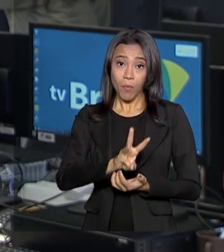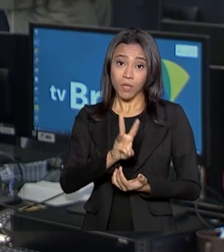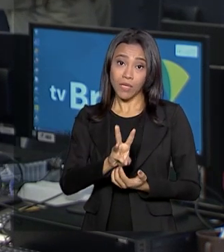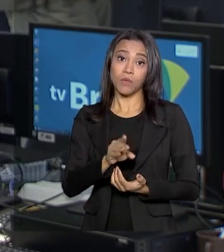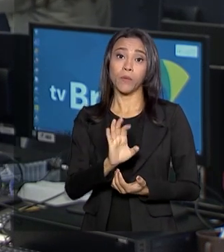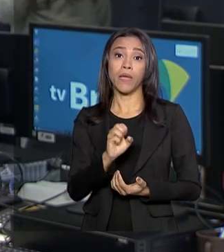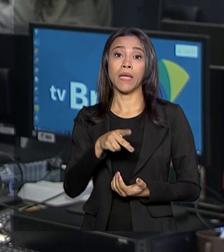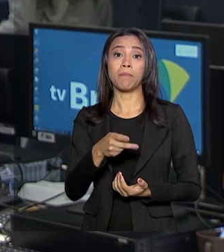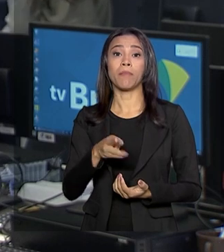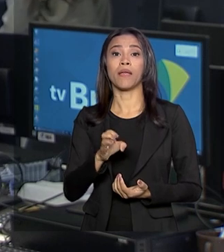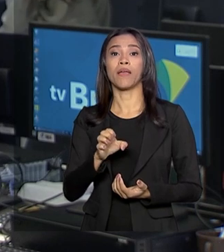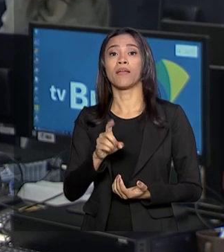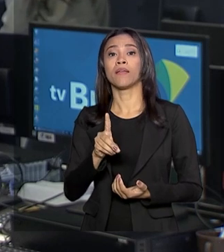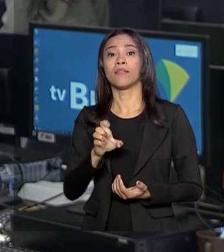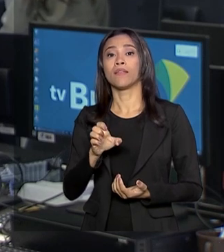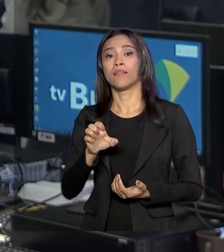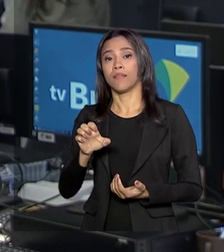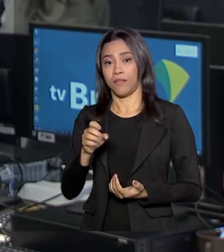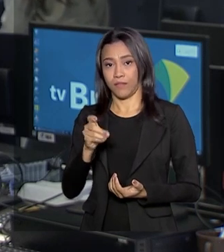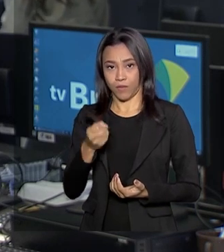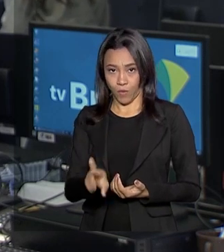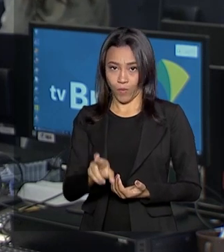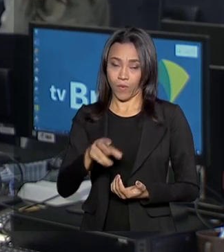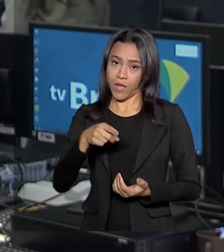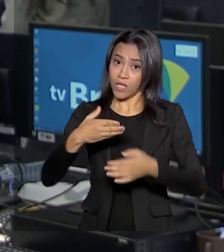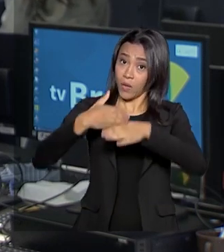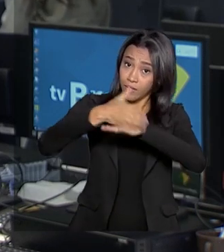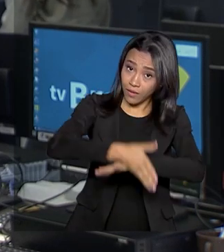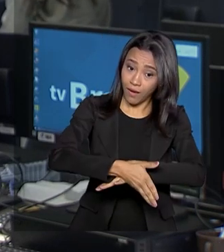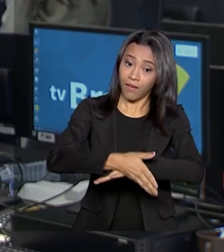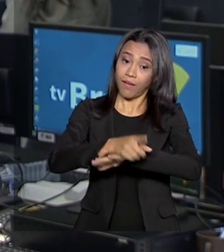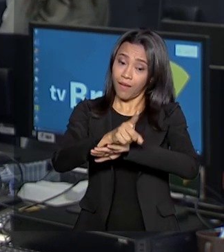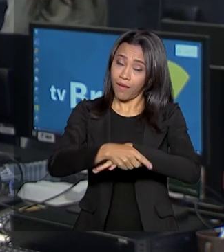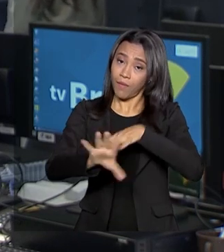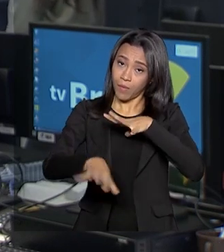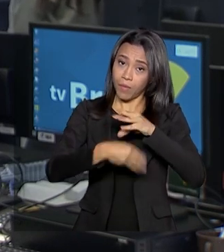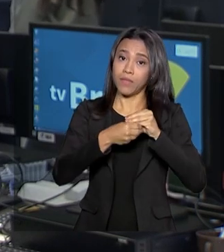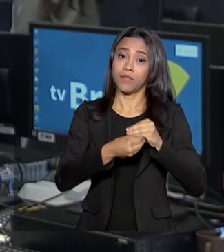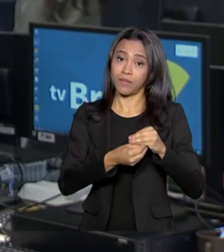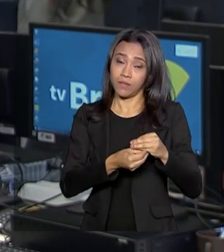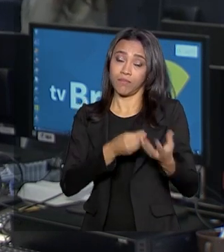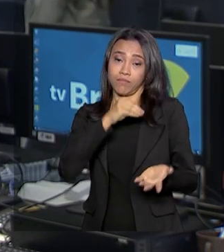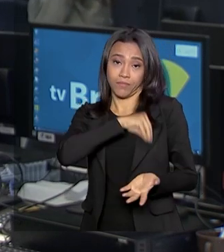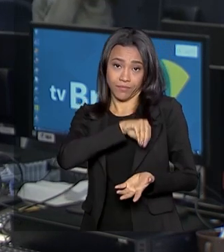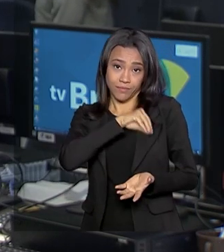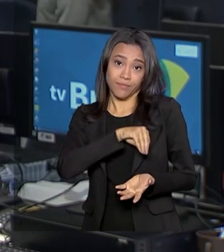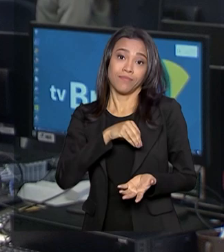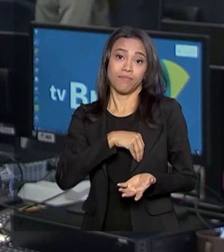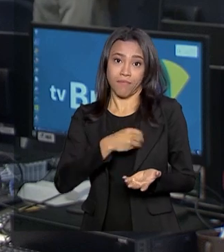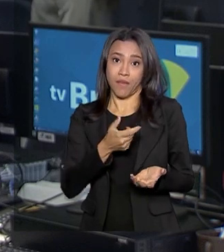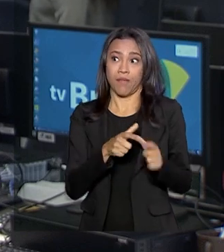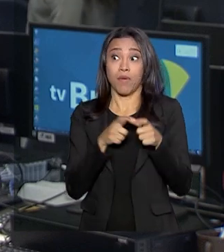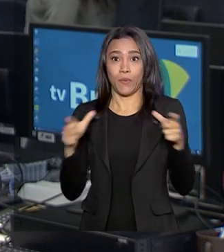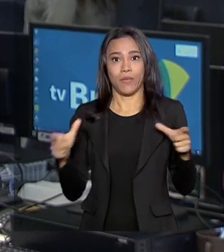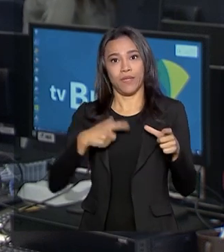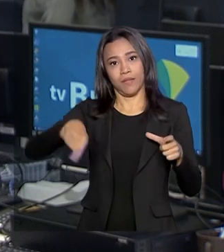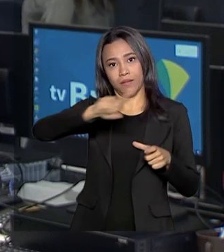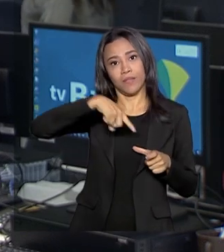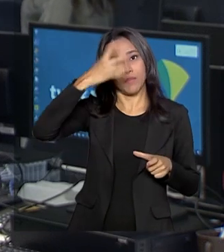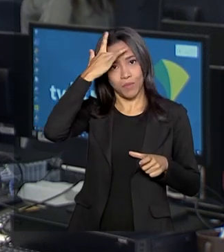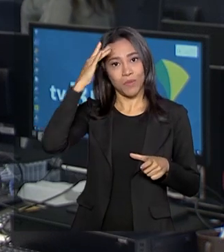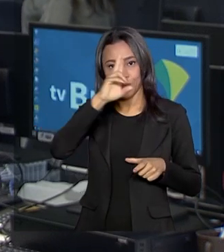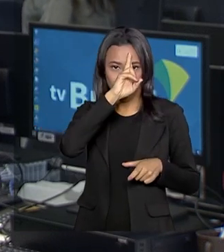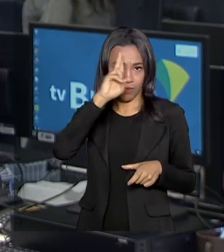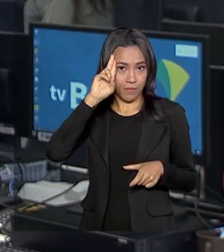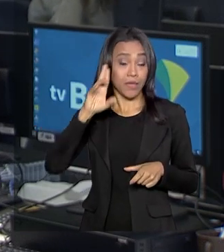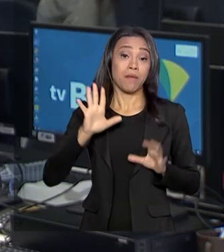.br. É uma complementação de renda, até mesmo uma alternativa de renda para muita gente, né, Renata? Mas é bom